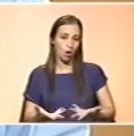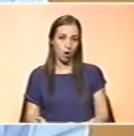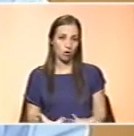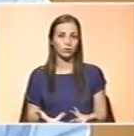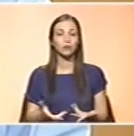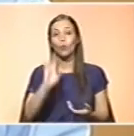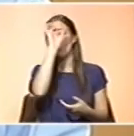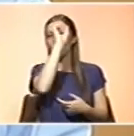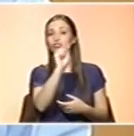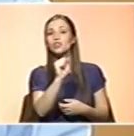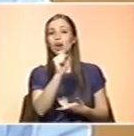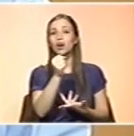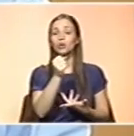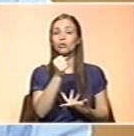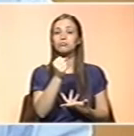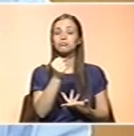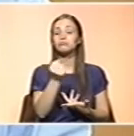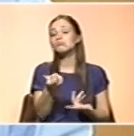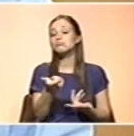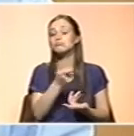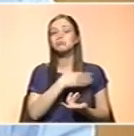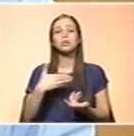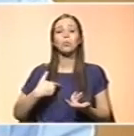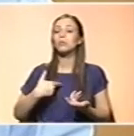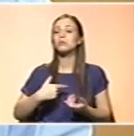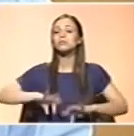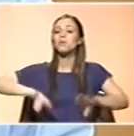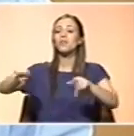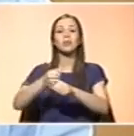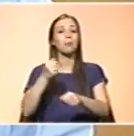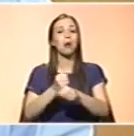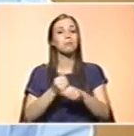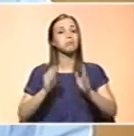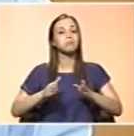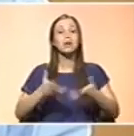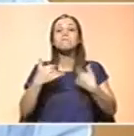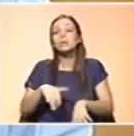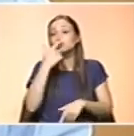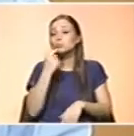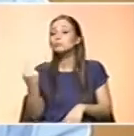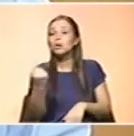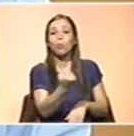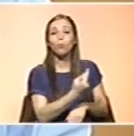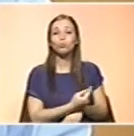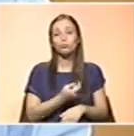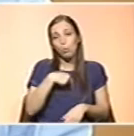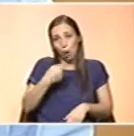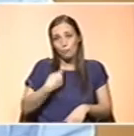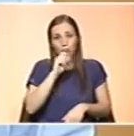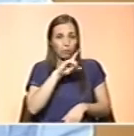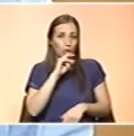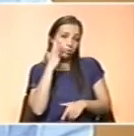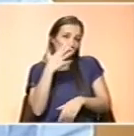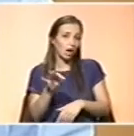Ministério desenvolver esse tipo de trabalhos, mas pelo menos as pessoas a nível individual poderão tentar, junto